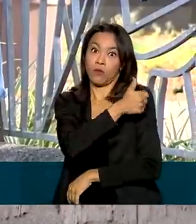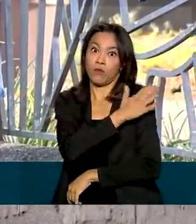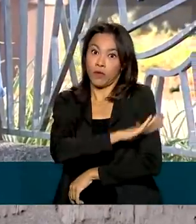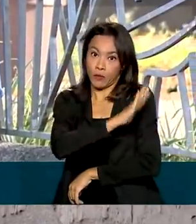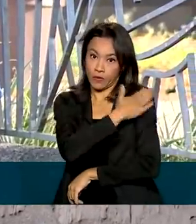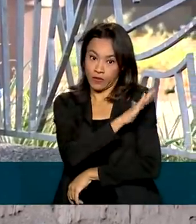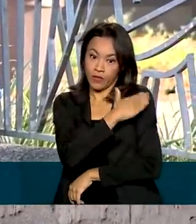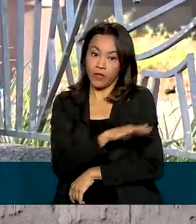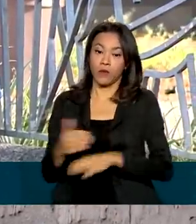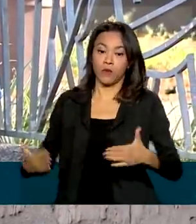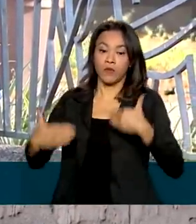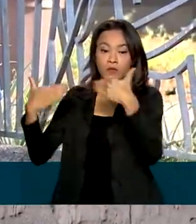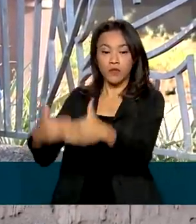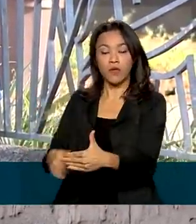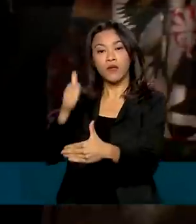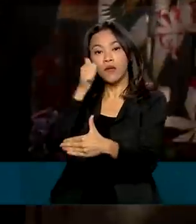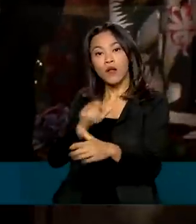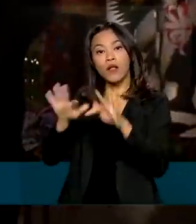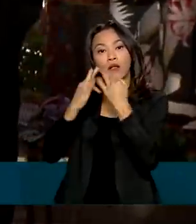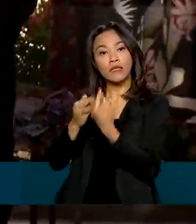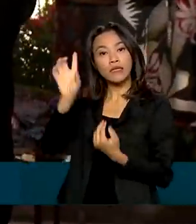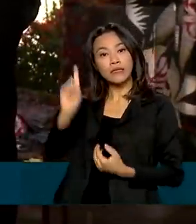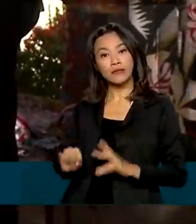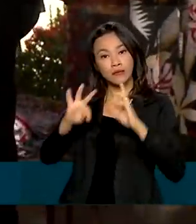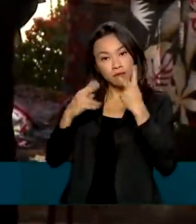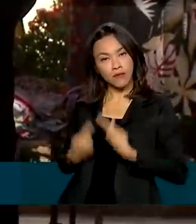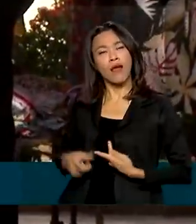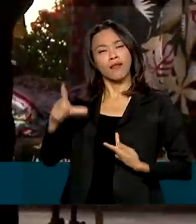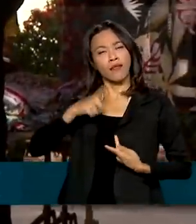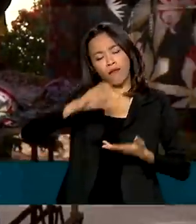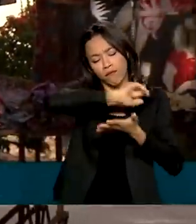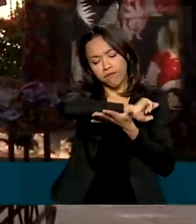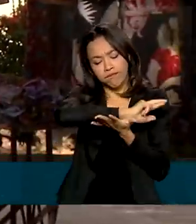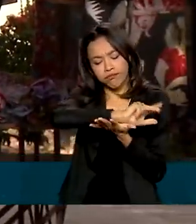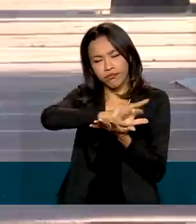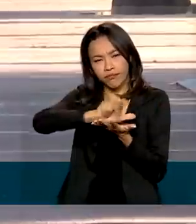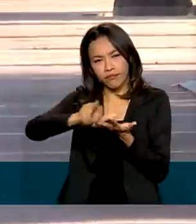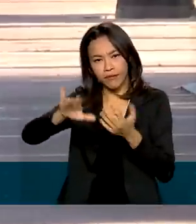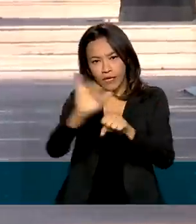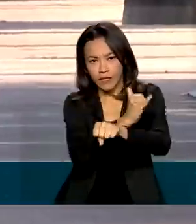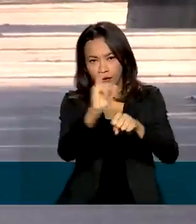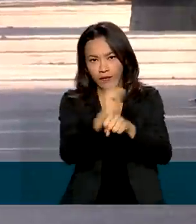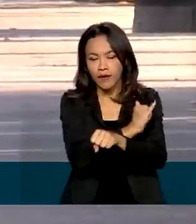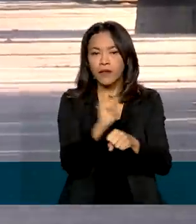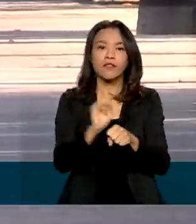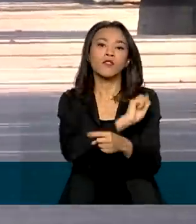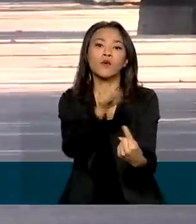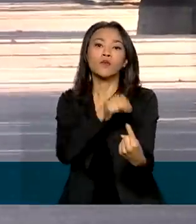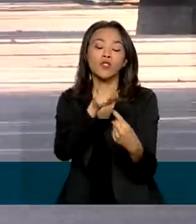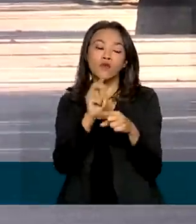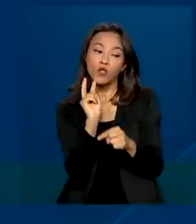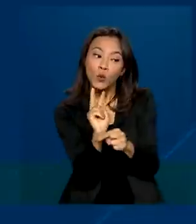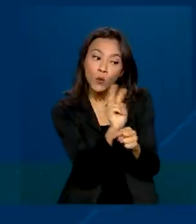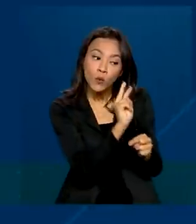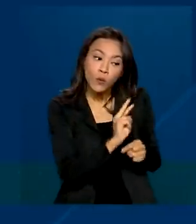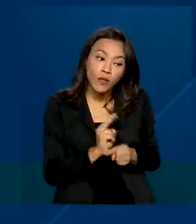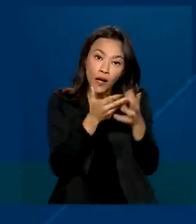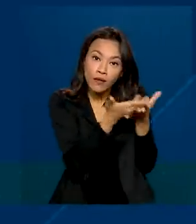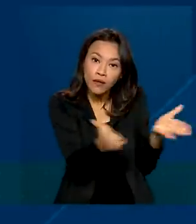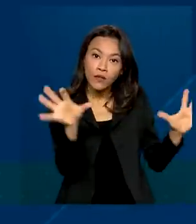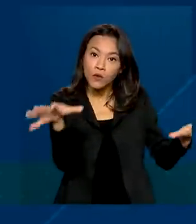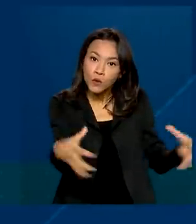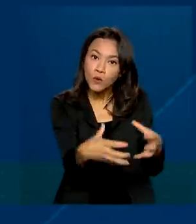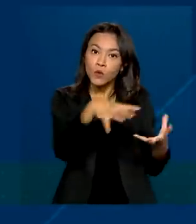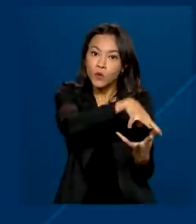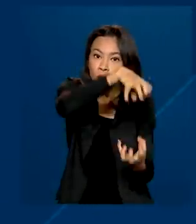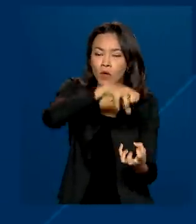e dos Direitos Humanos também implementa uma série de ações que visam a promoção e defesa dessa população. Uma delas é